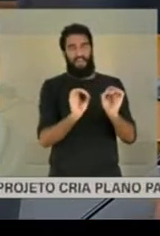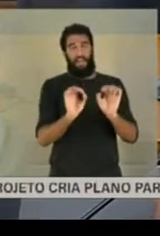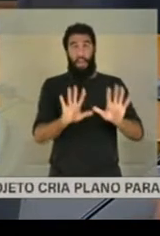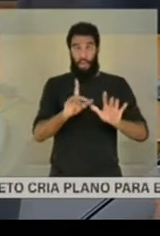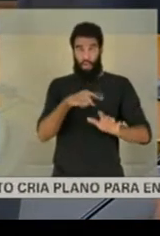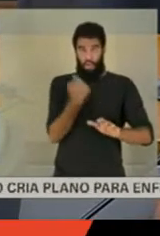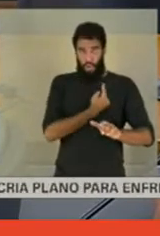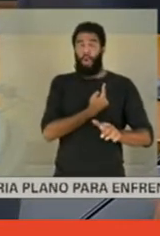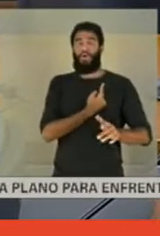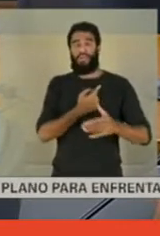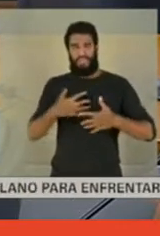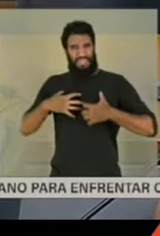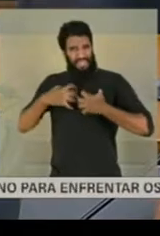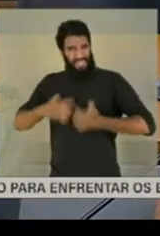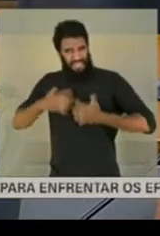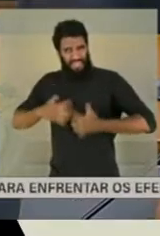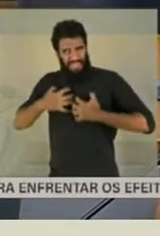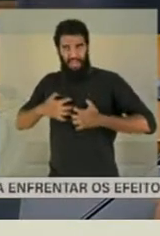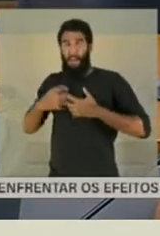O que